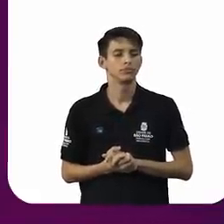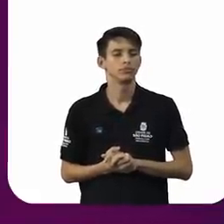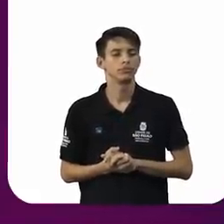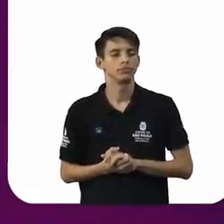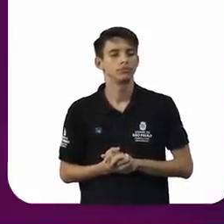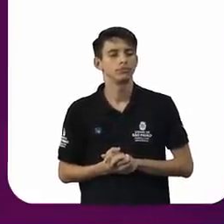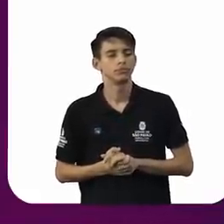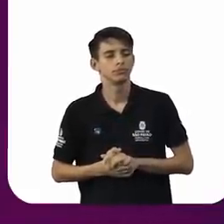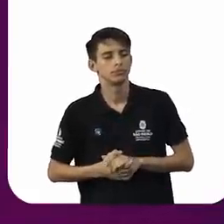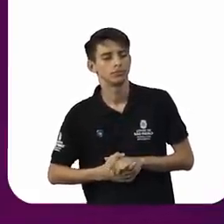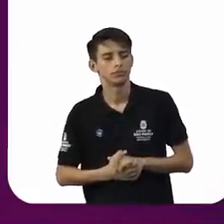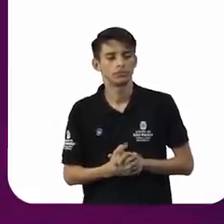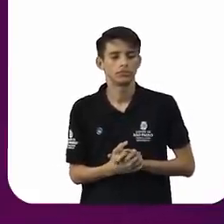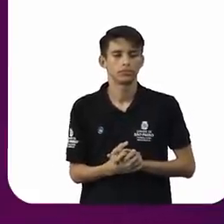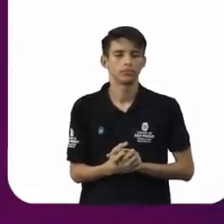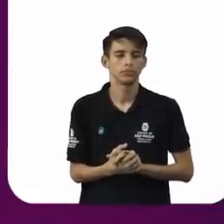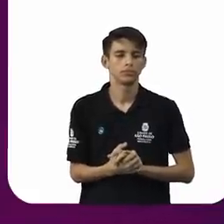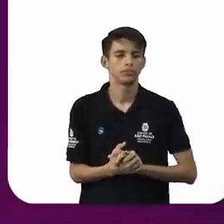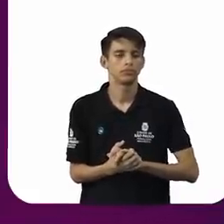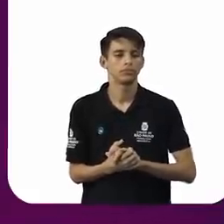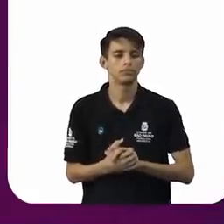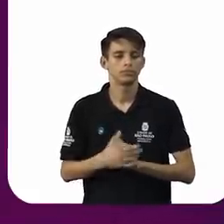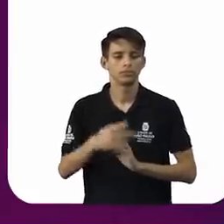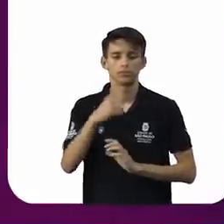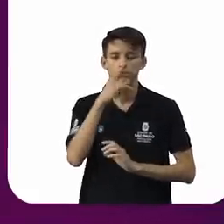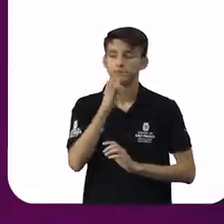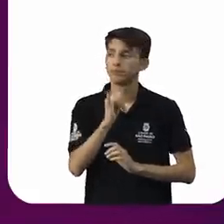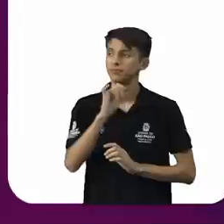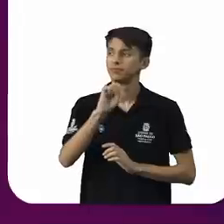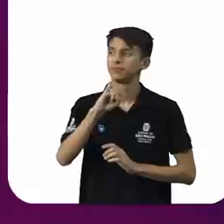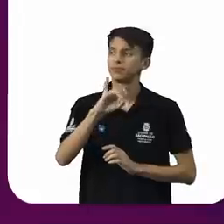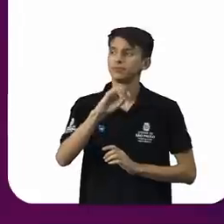A última pergunta, agora para o Pai Sidney,